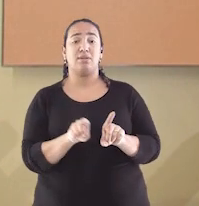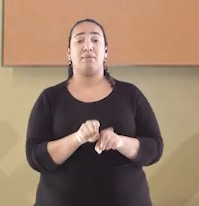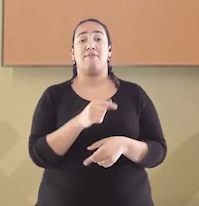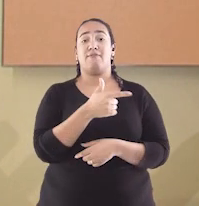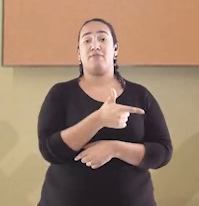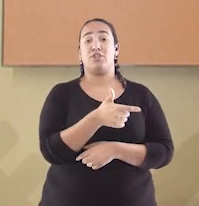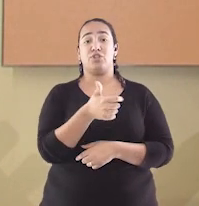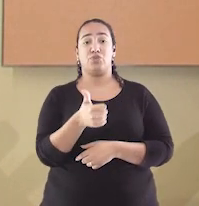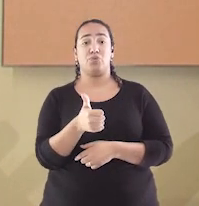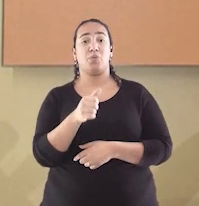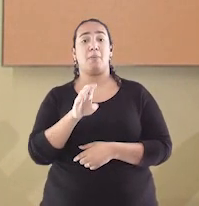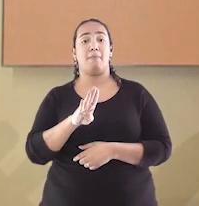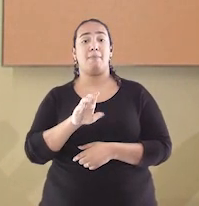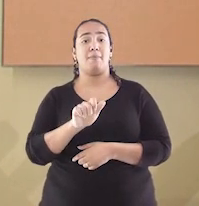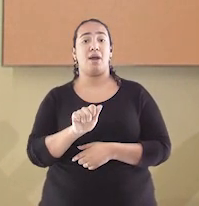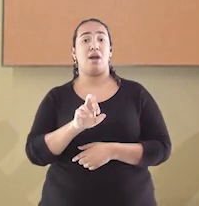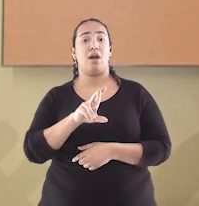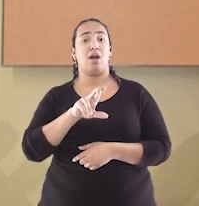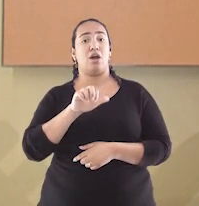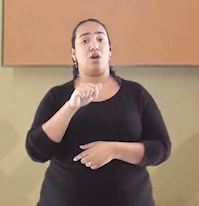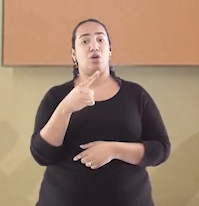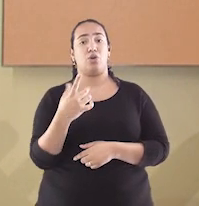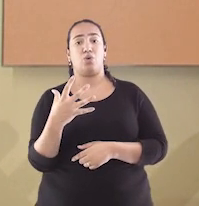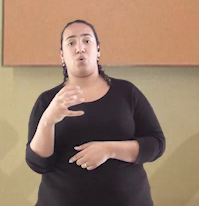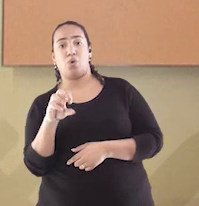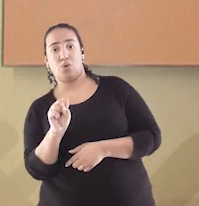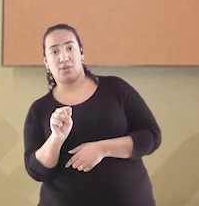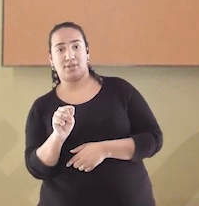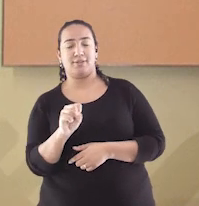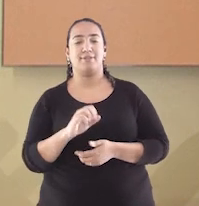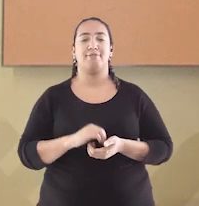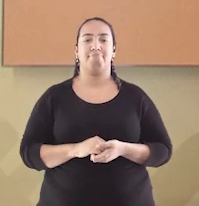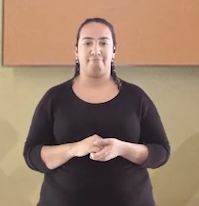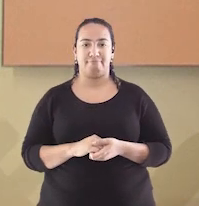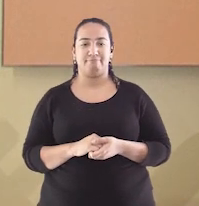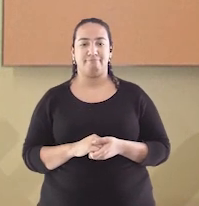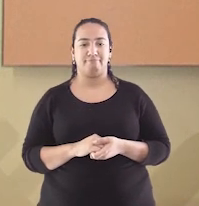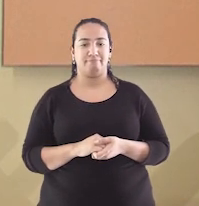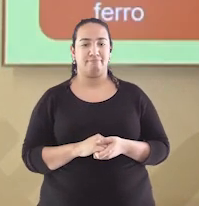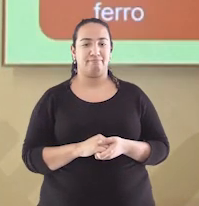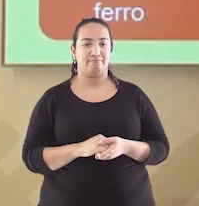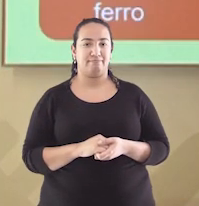e 4 mil cavaleiros. E não sobrou nenhum título para a gente.